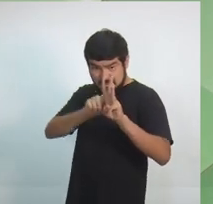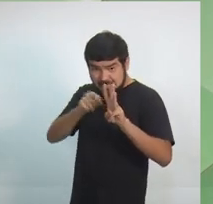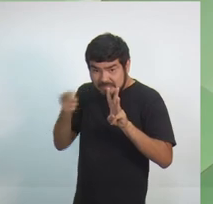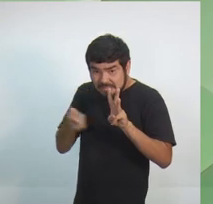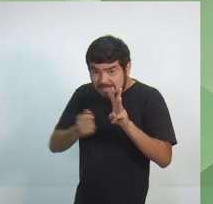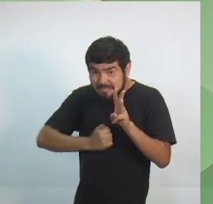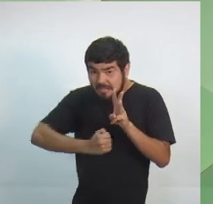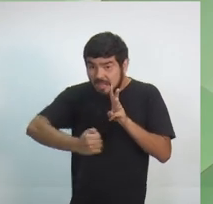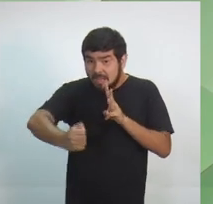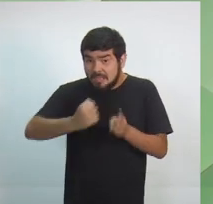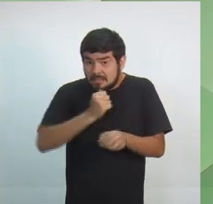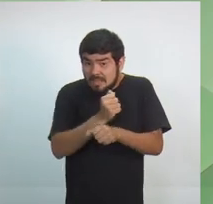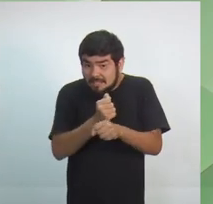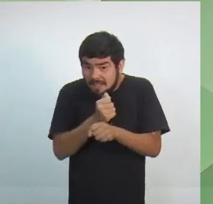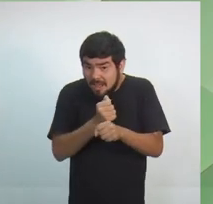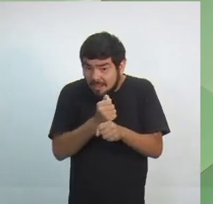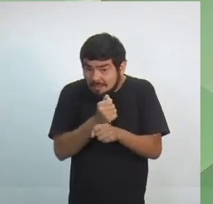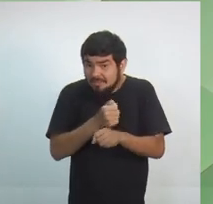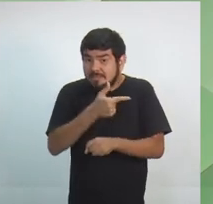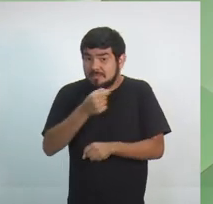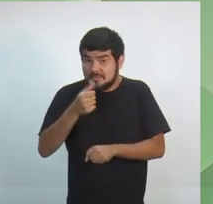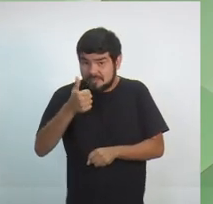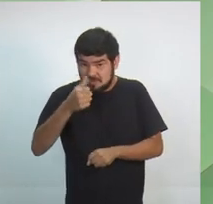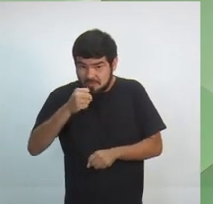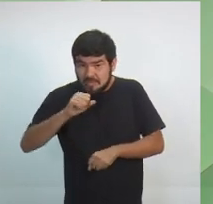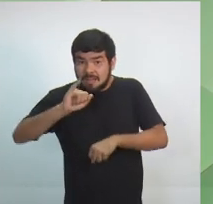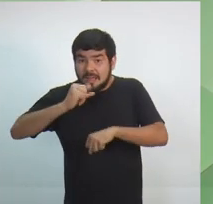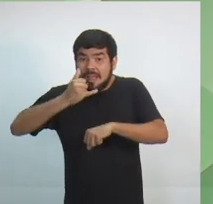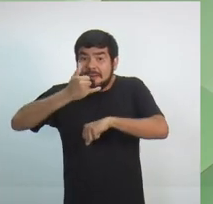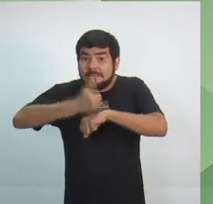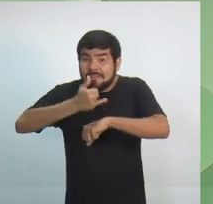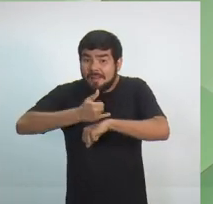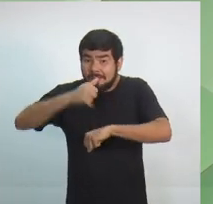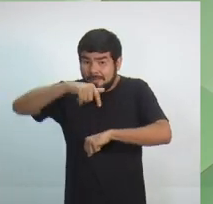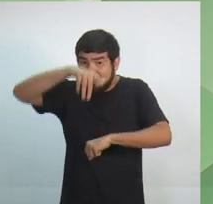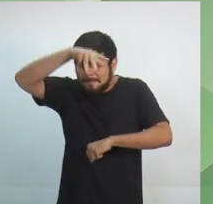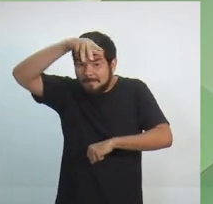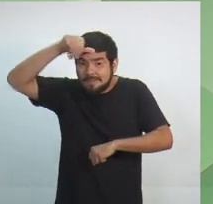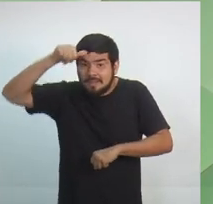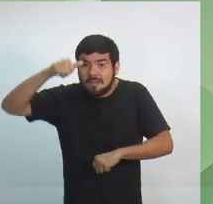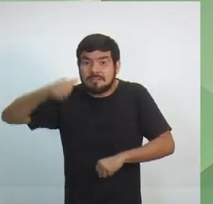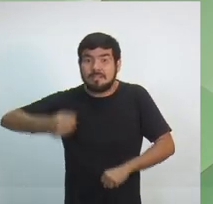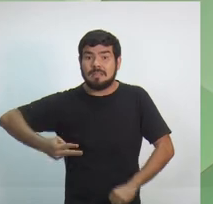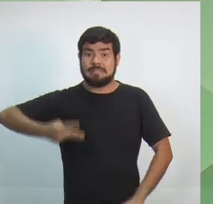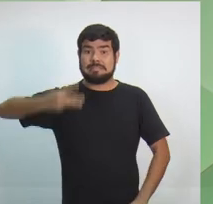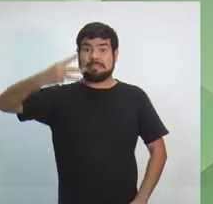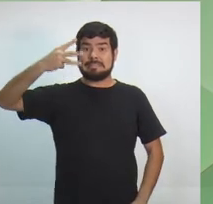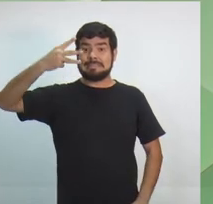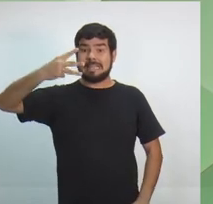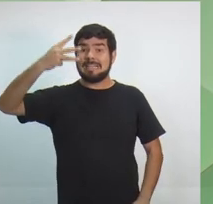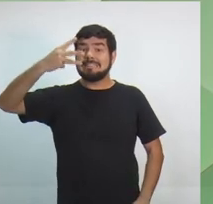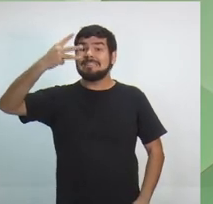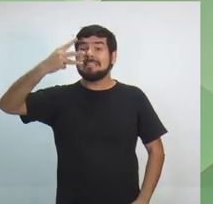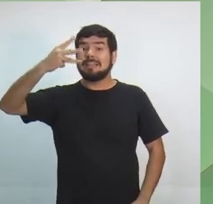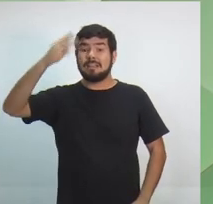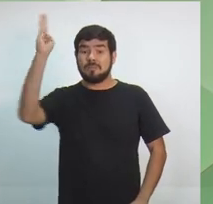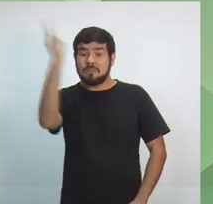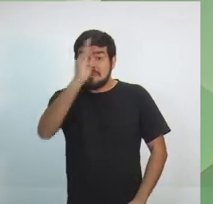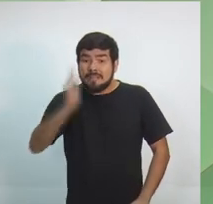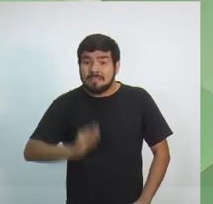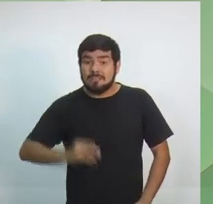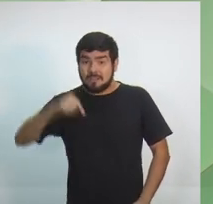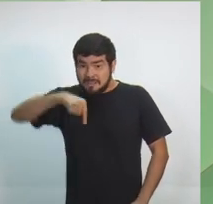do IBGE, a capital Manaus é a terceira em número de desempregados. E é